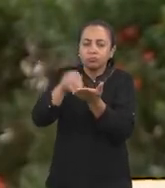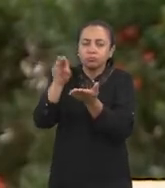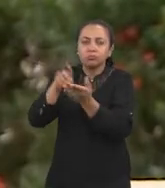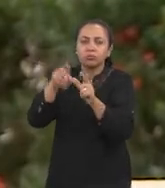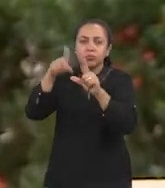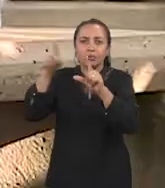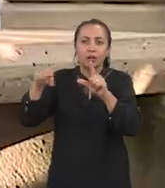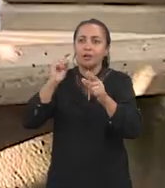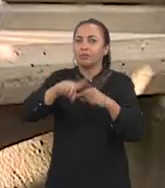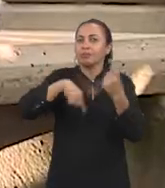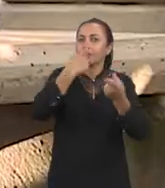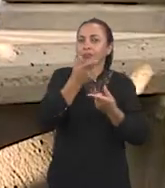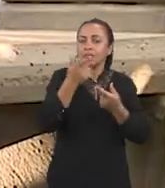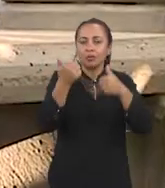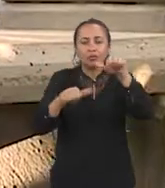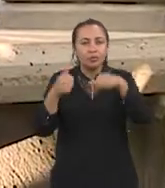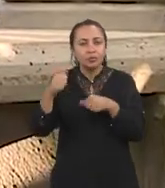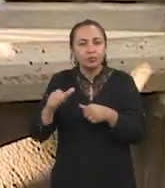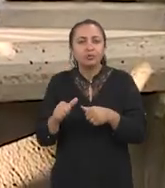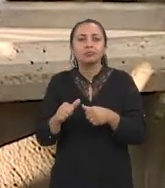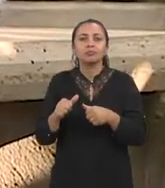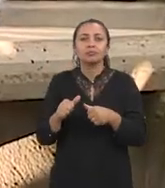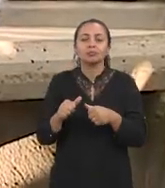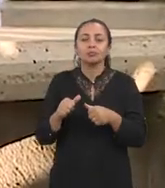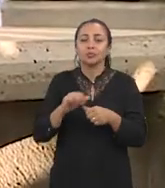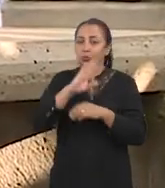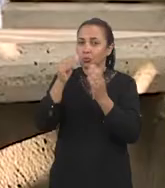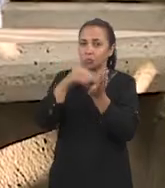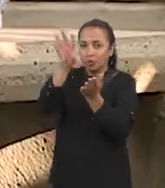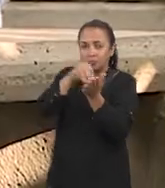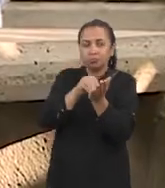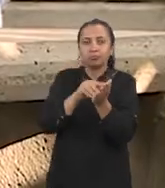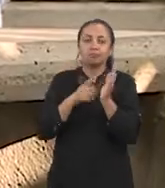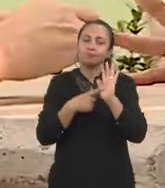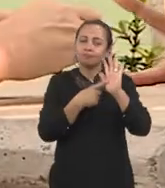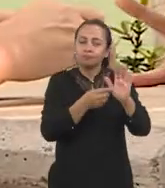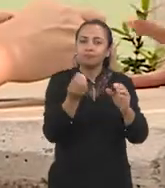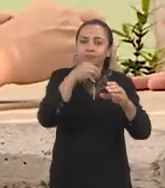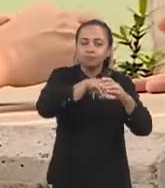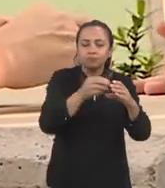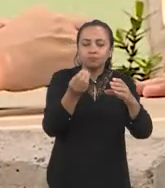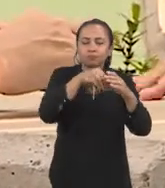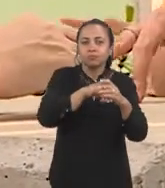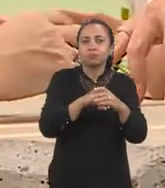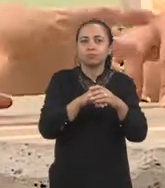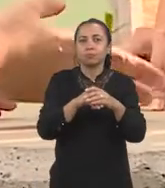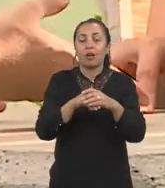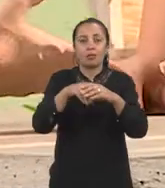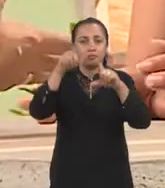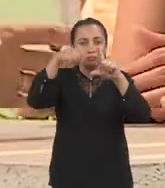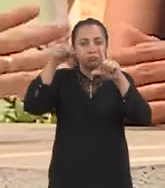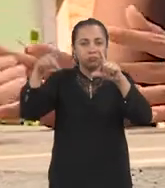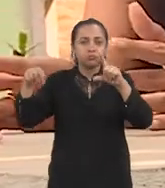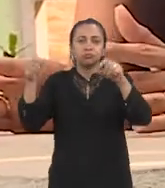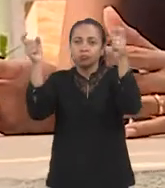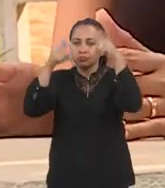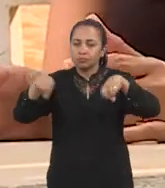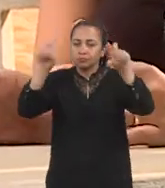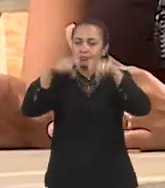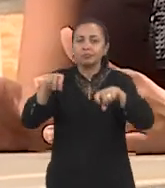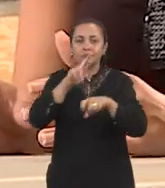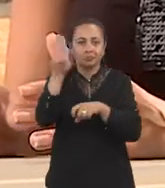a partir da avaliação, eles são colocados num banco de dados que a gente usa para esses próprios